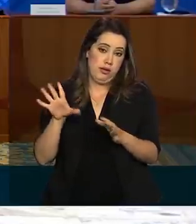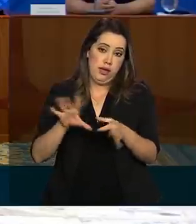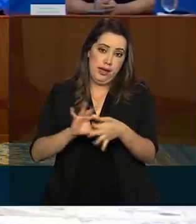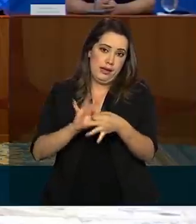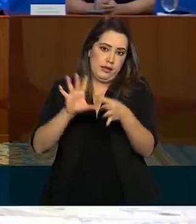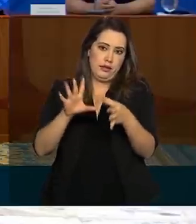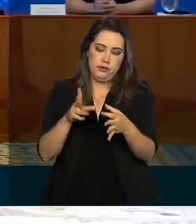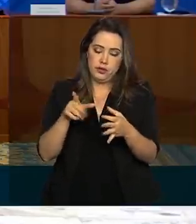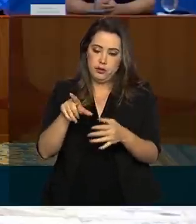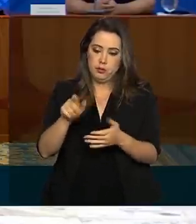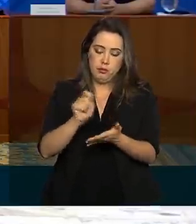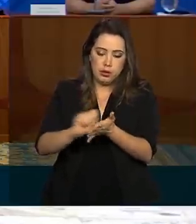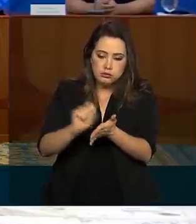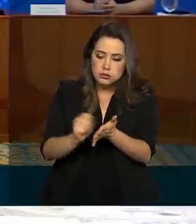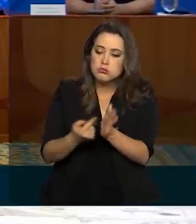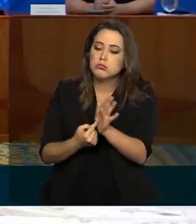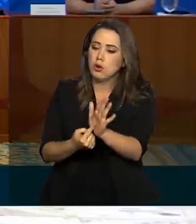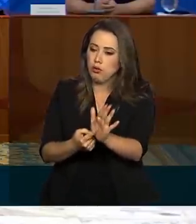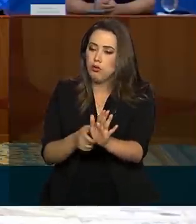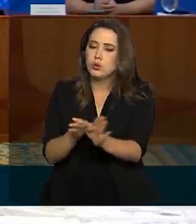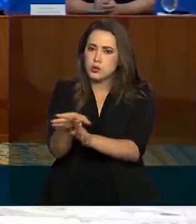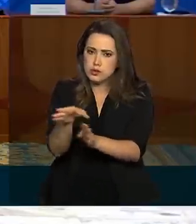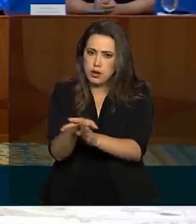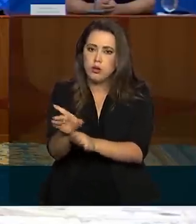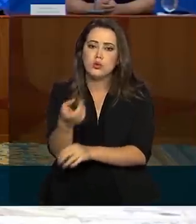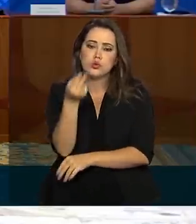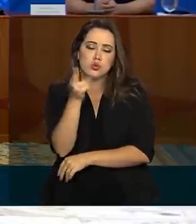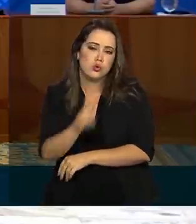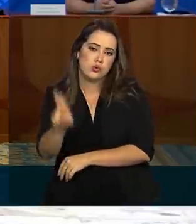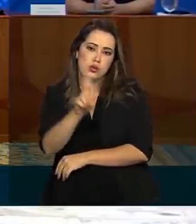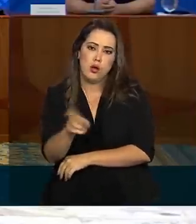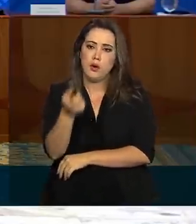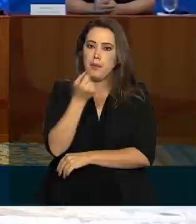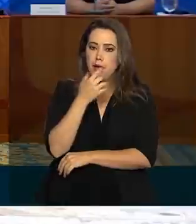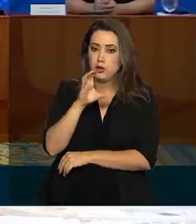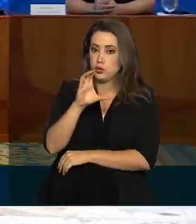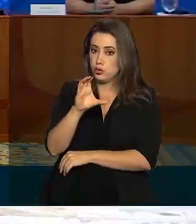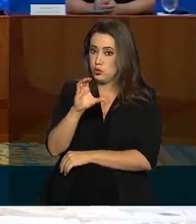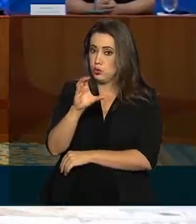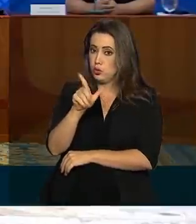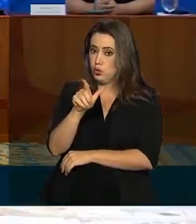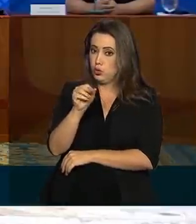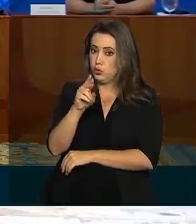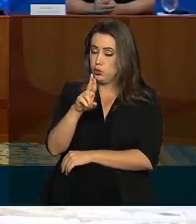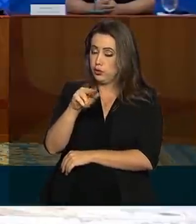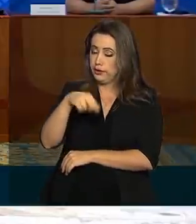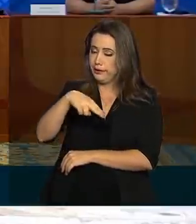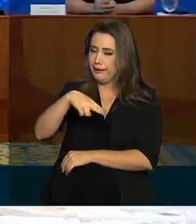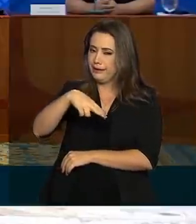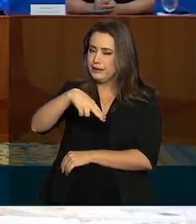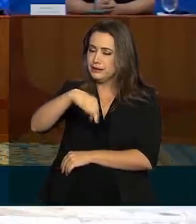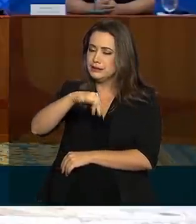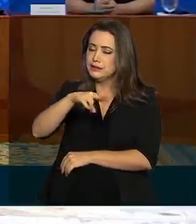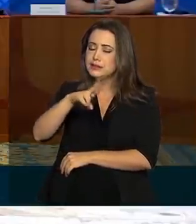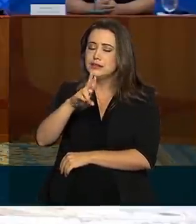análise clínica, com a quiescência do paciente ou do seu responsável legal, poderá prescrever ou não, solicitando ou não